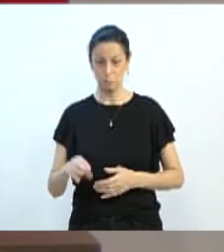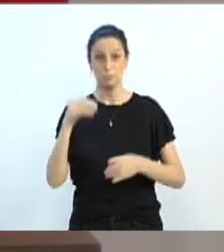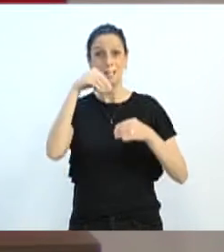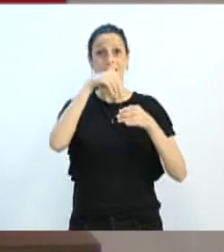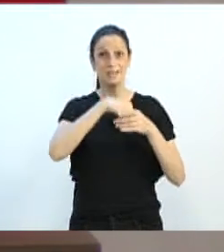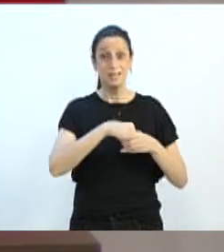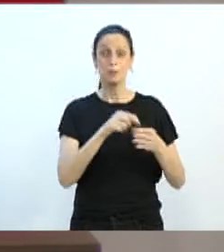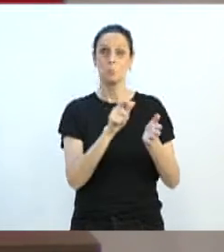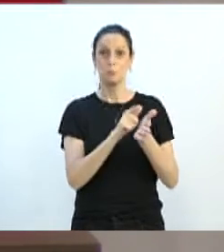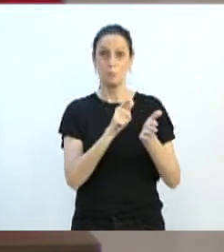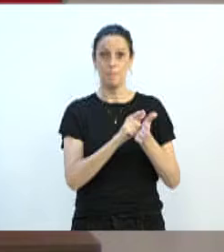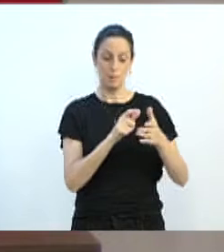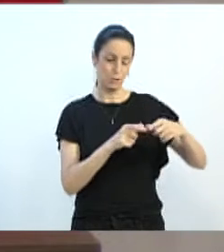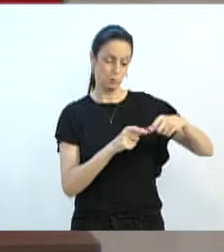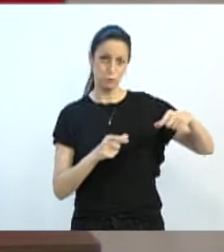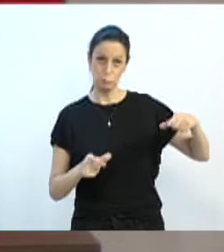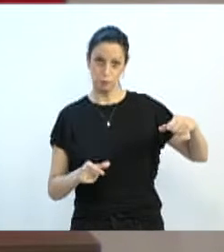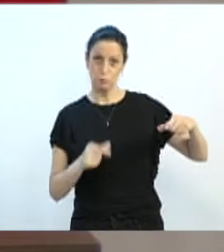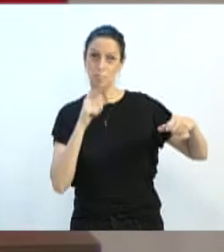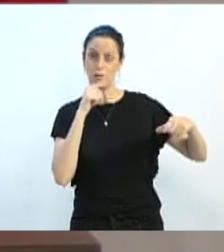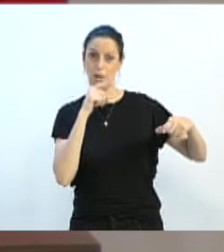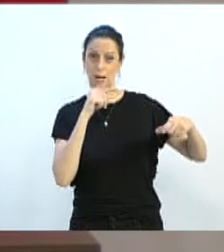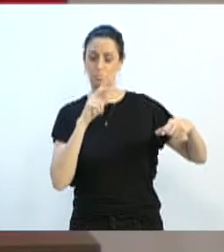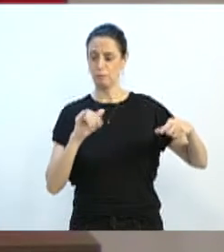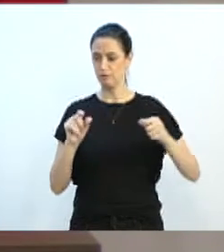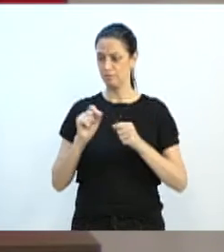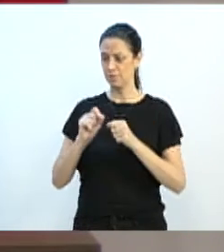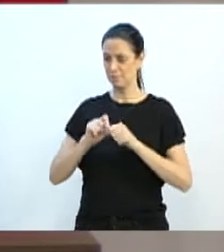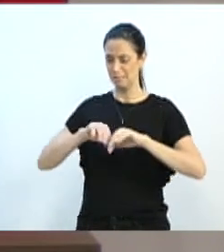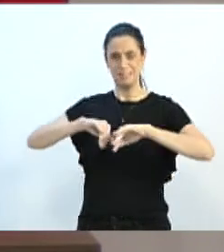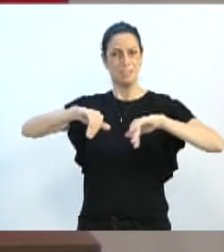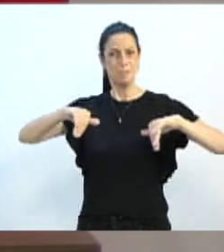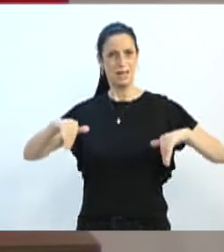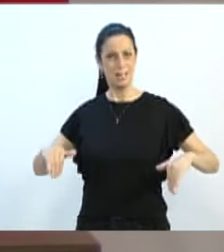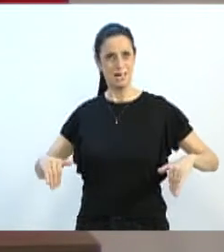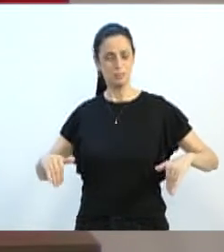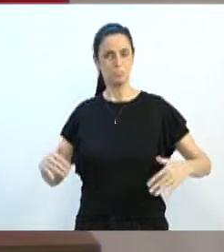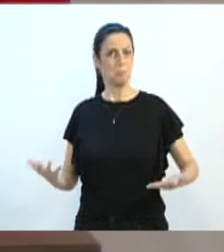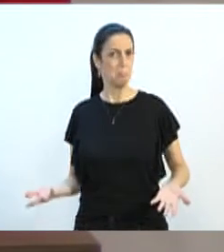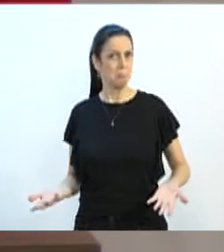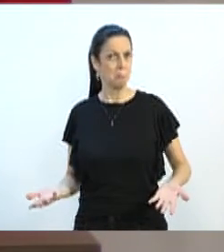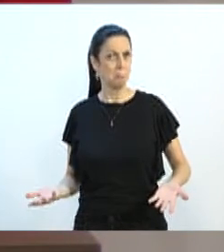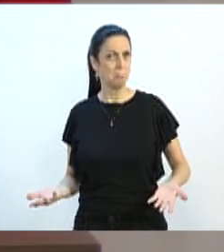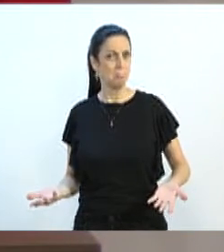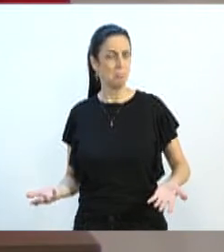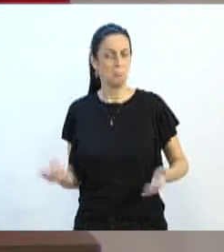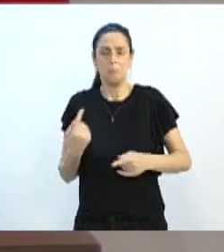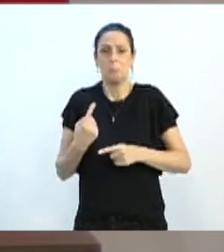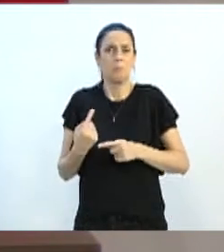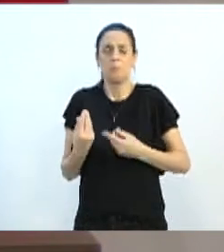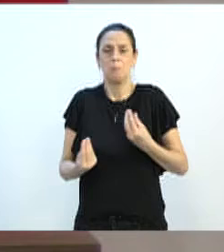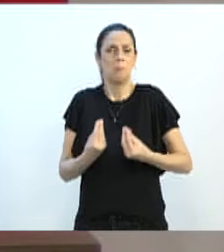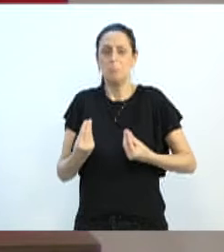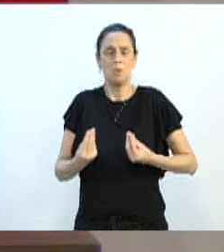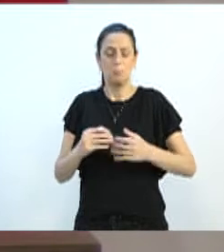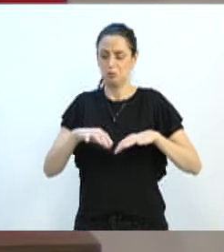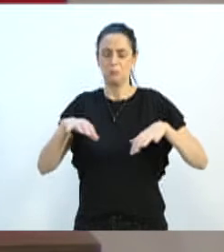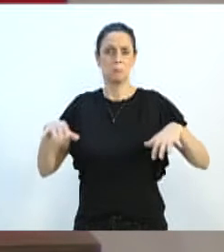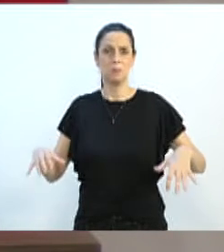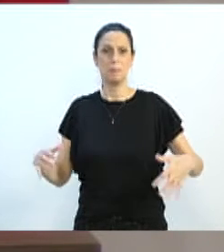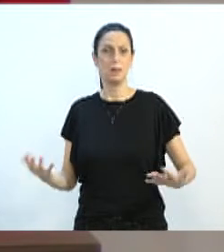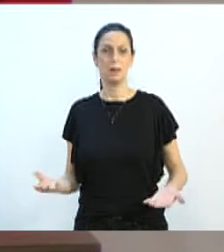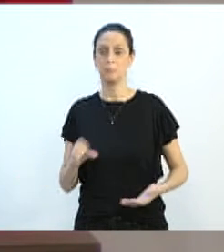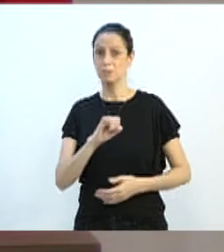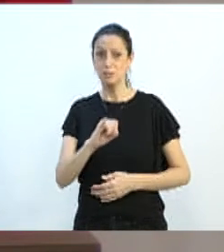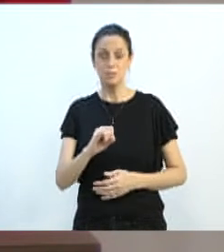agora vão fazer um boleto diferente? Se essa guia não existe mais por conta de não ter mais água, não se cobra mais